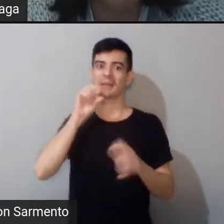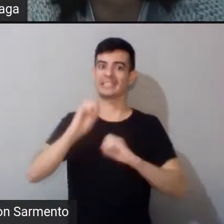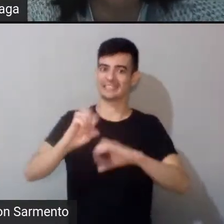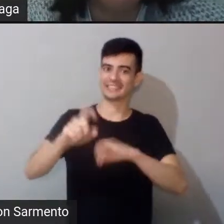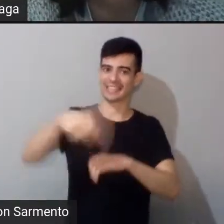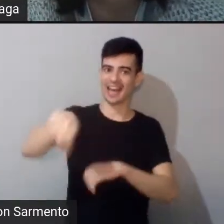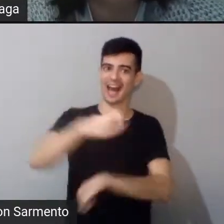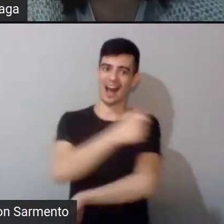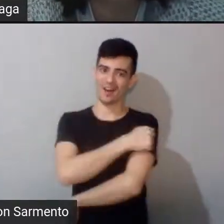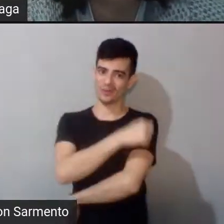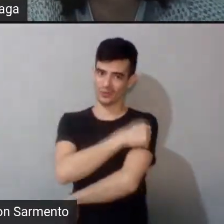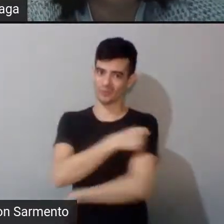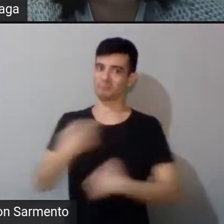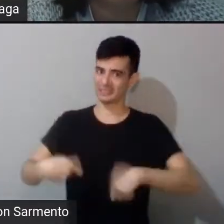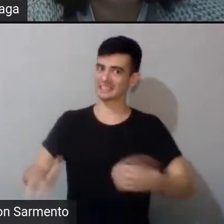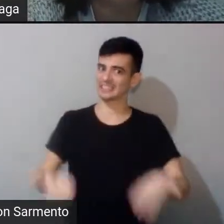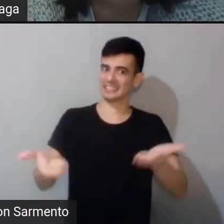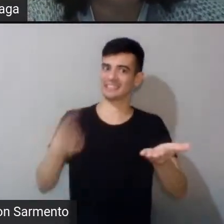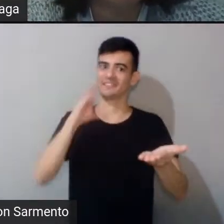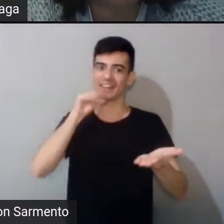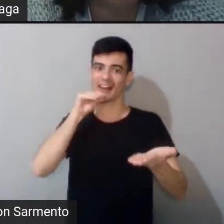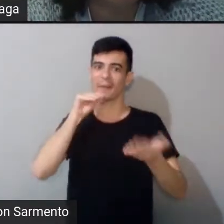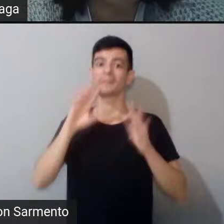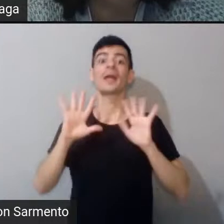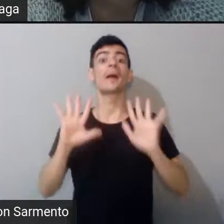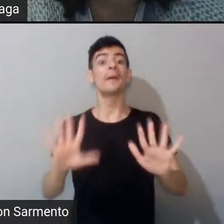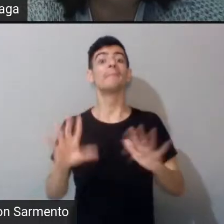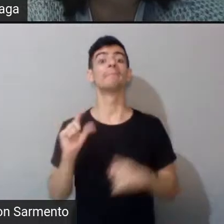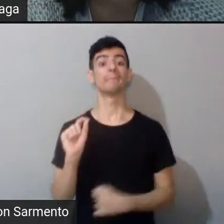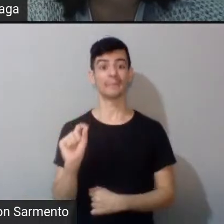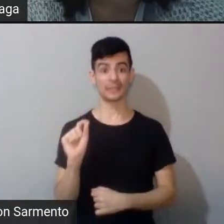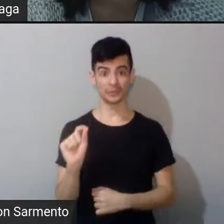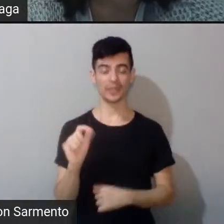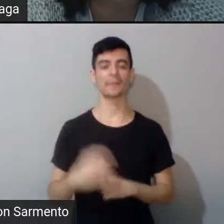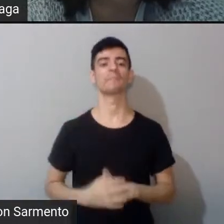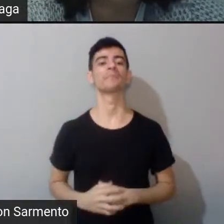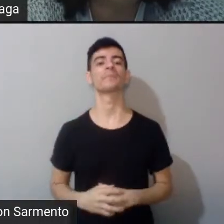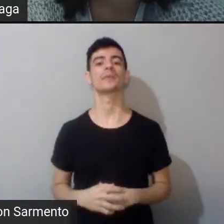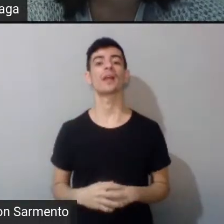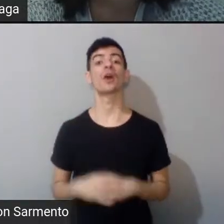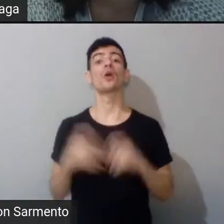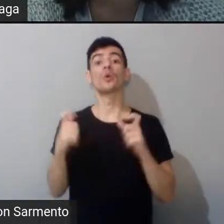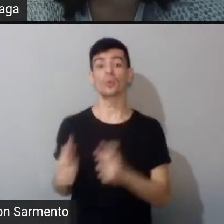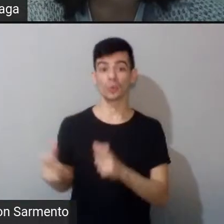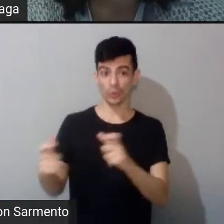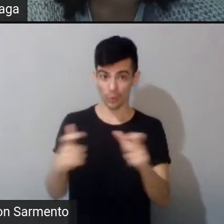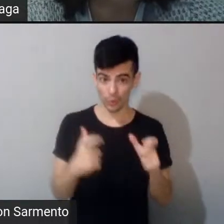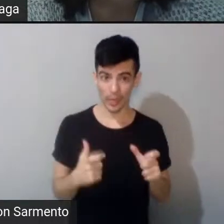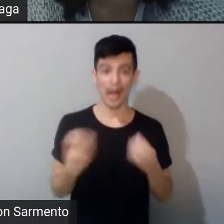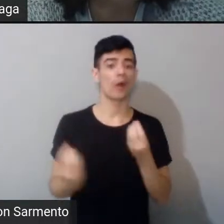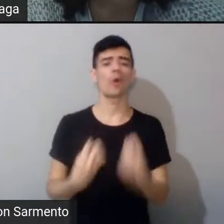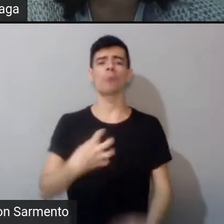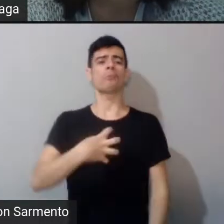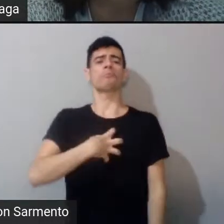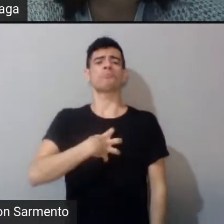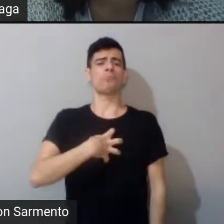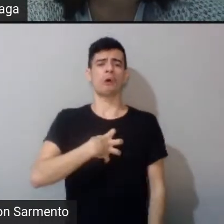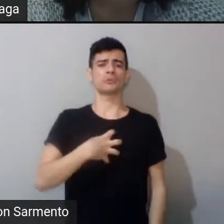falar sobre o lugar do modo de ser e o saber dos ciclos dos céus. Será que é?